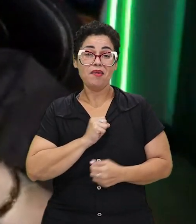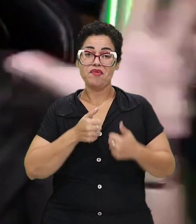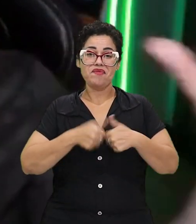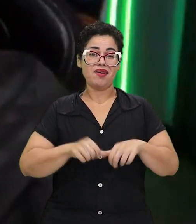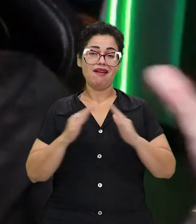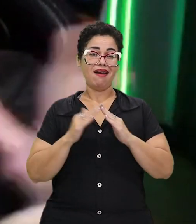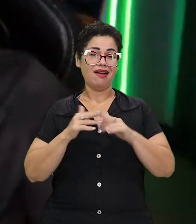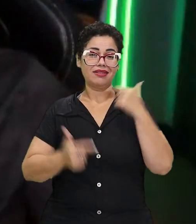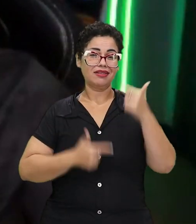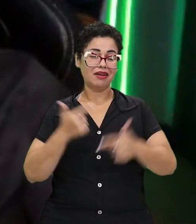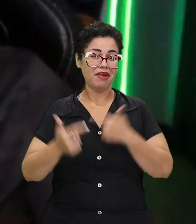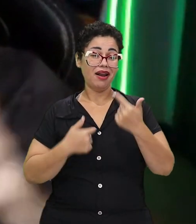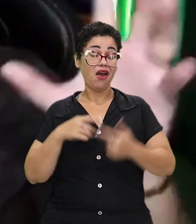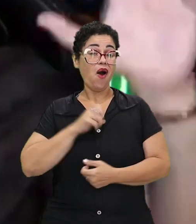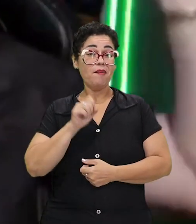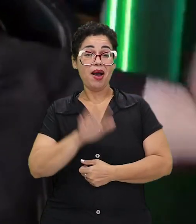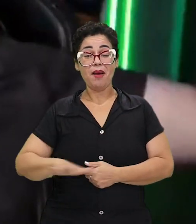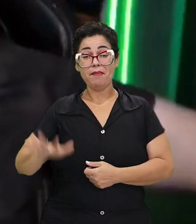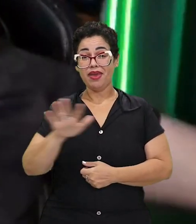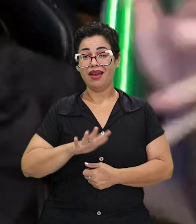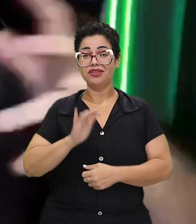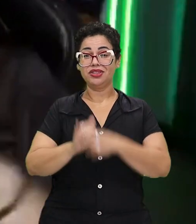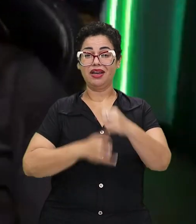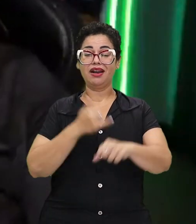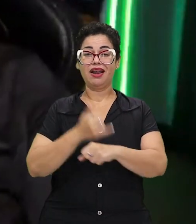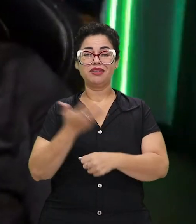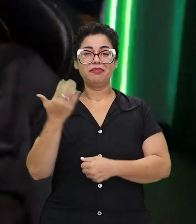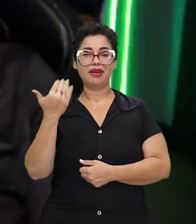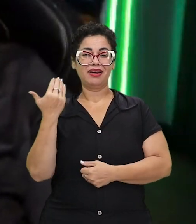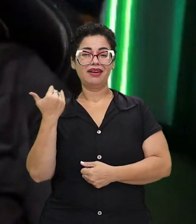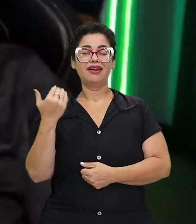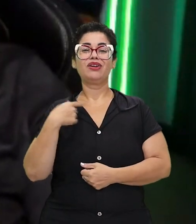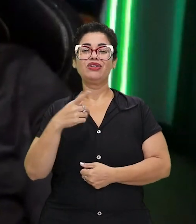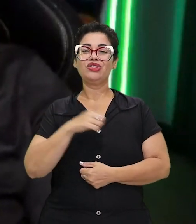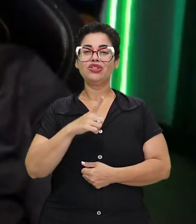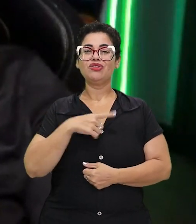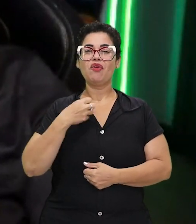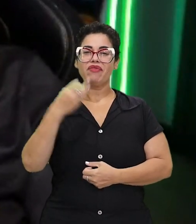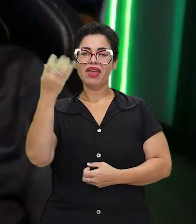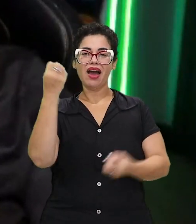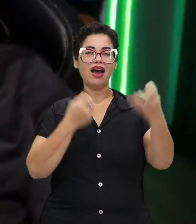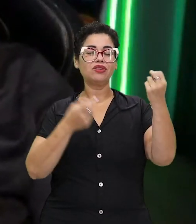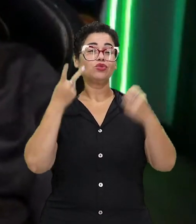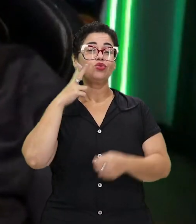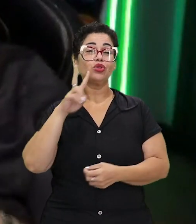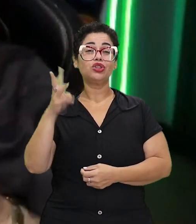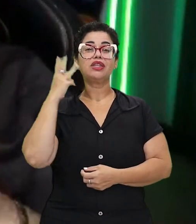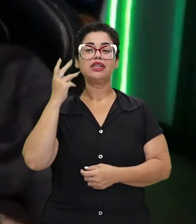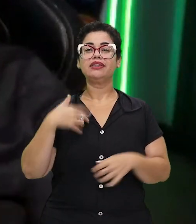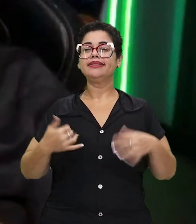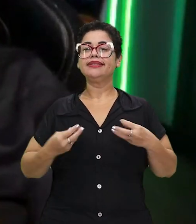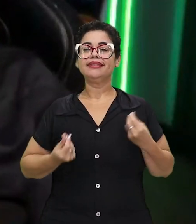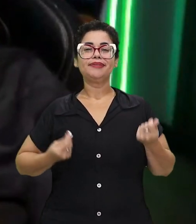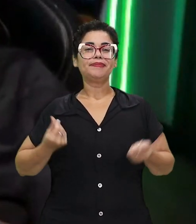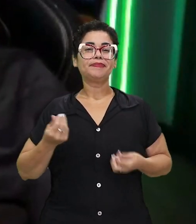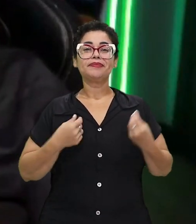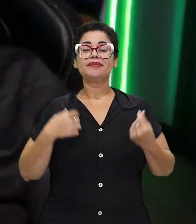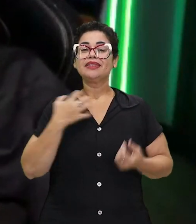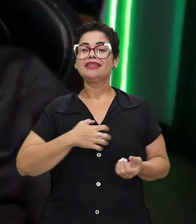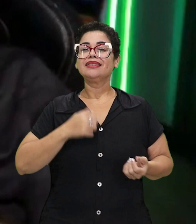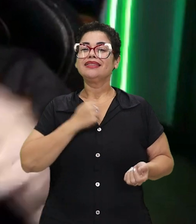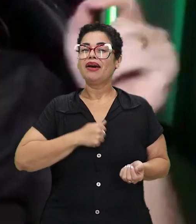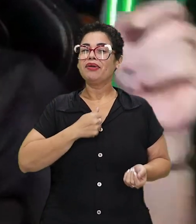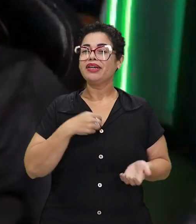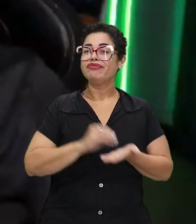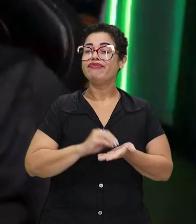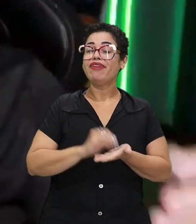eu amo trabalhar em casa, eu amo trabalhar nesse ambiente, tanto é que quando eu estive ali alguns dias, eu viajo dois, três dias, eu sinto